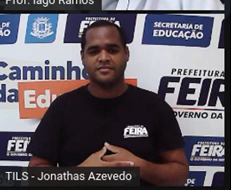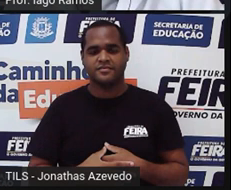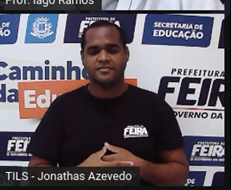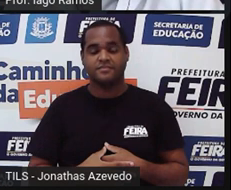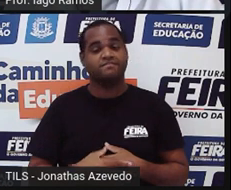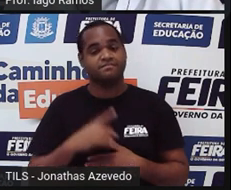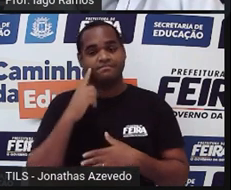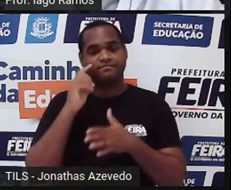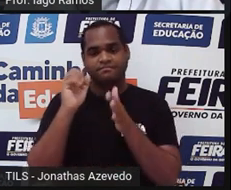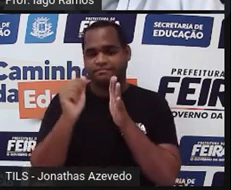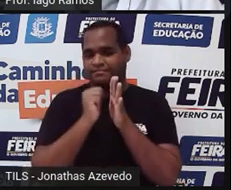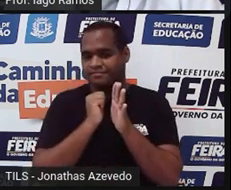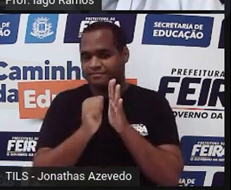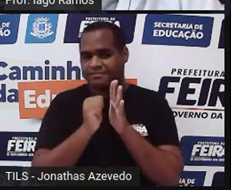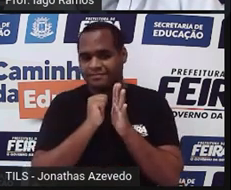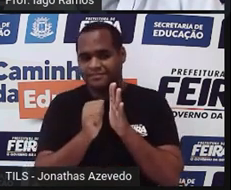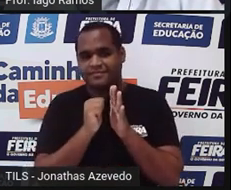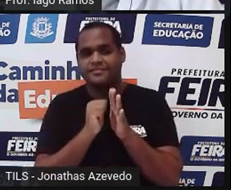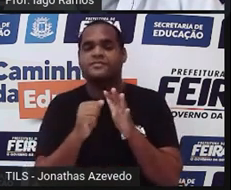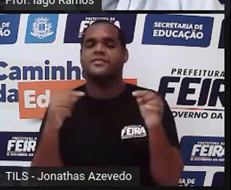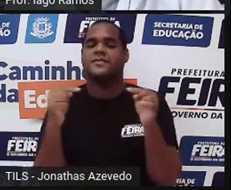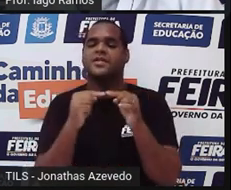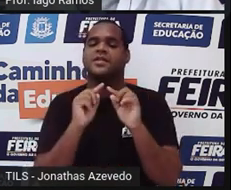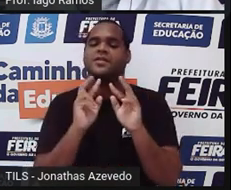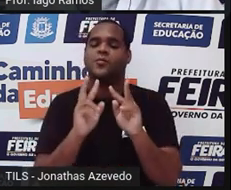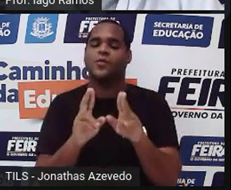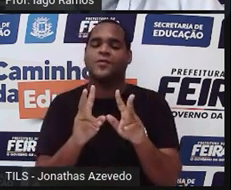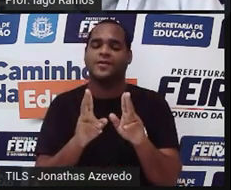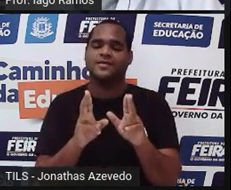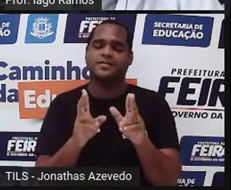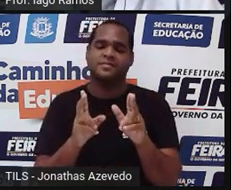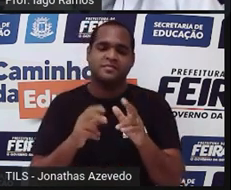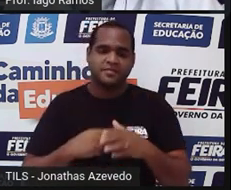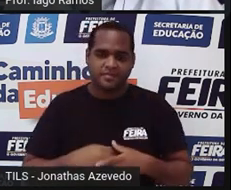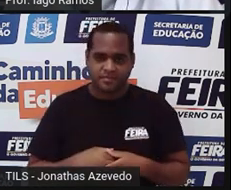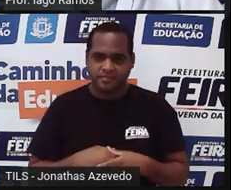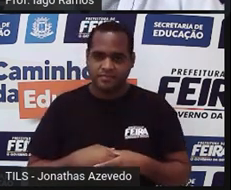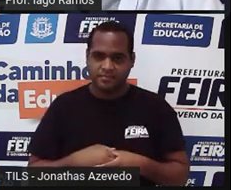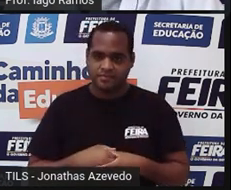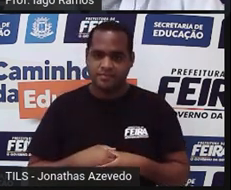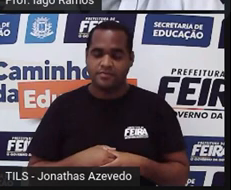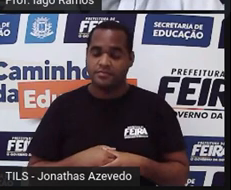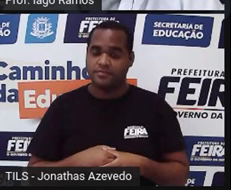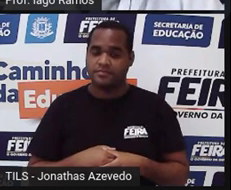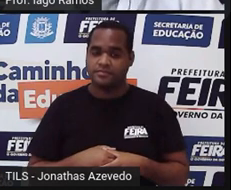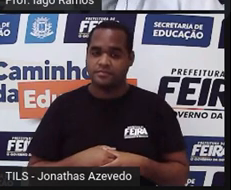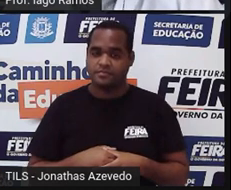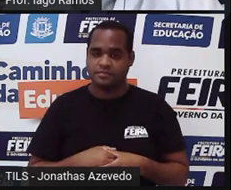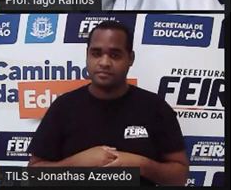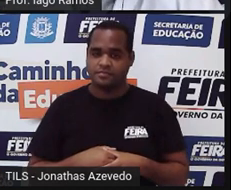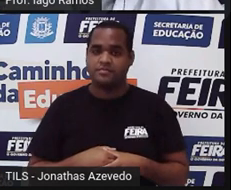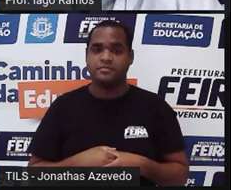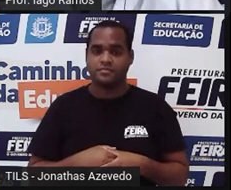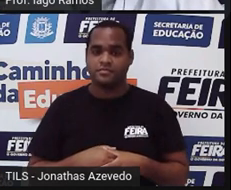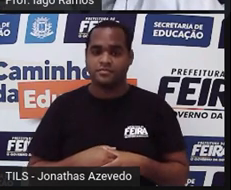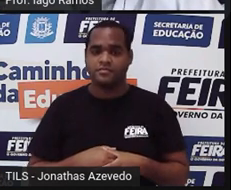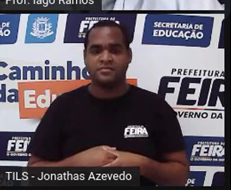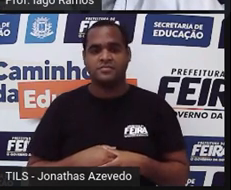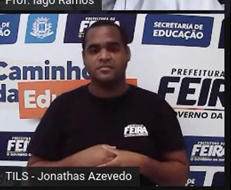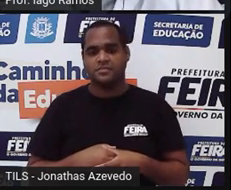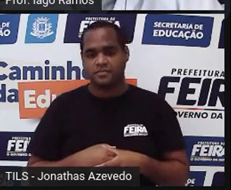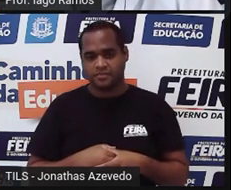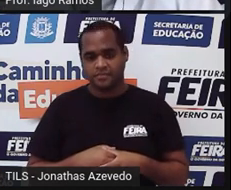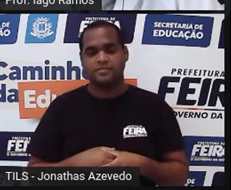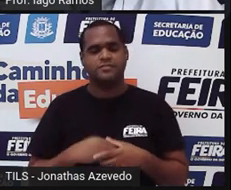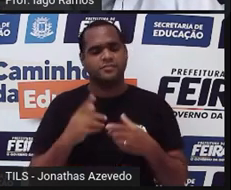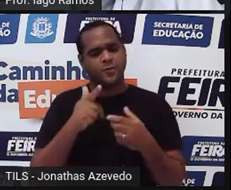Apagando ali. Deu igual. Né? Então, não funcionou. Se a gente for fazer